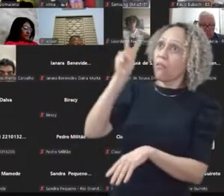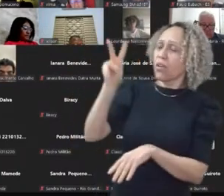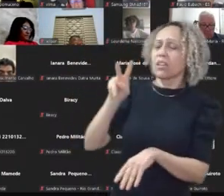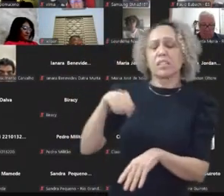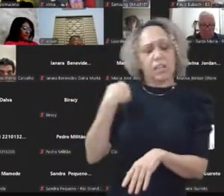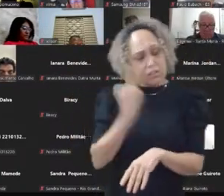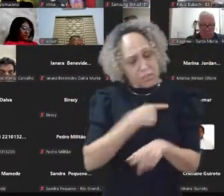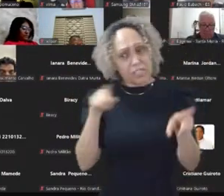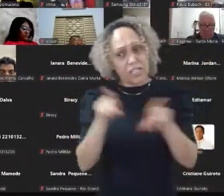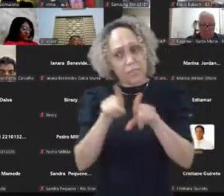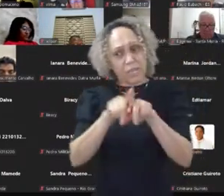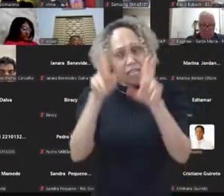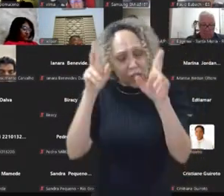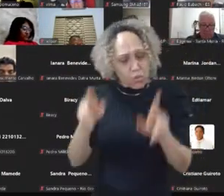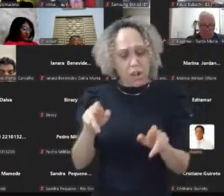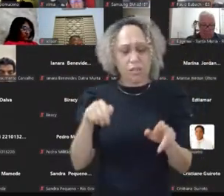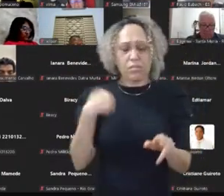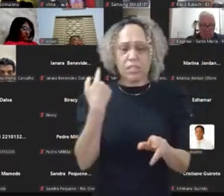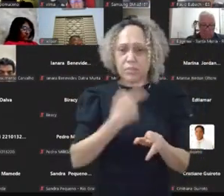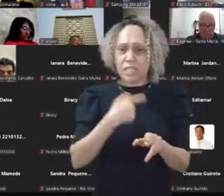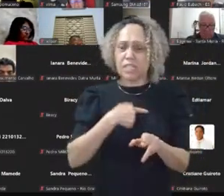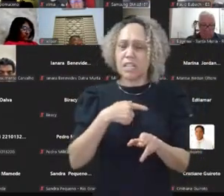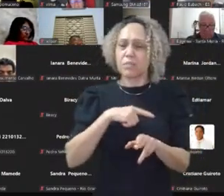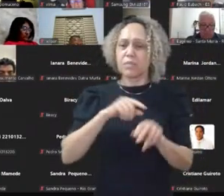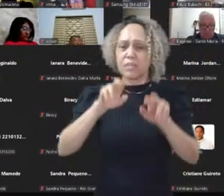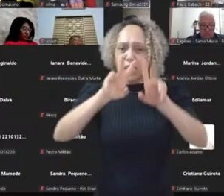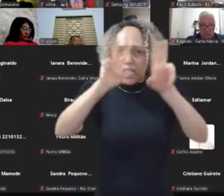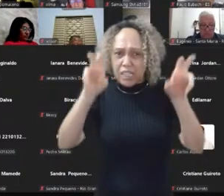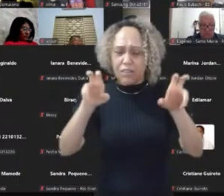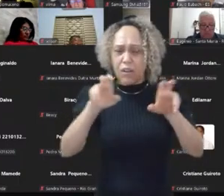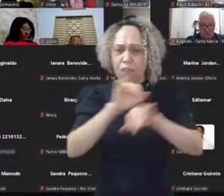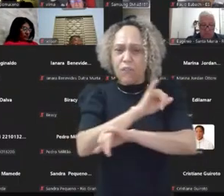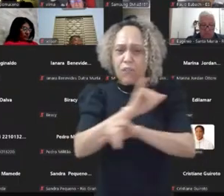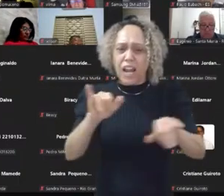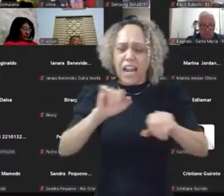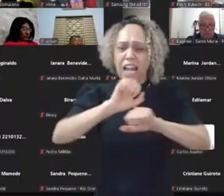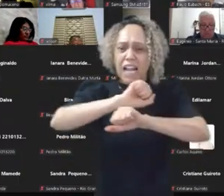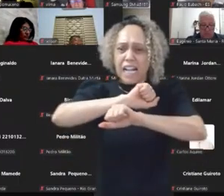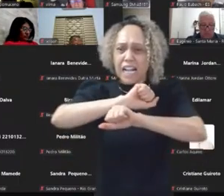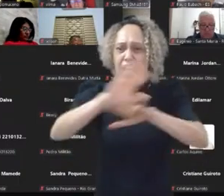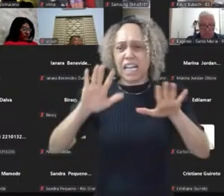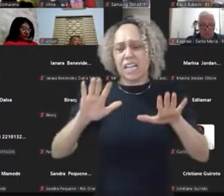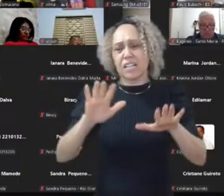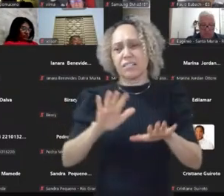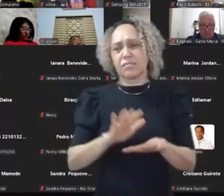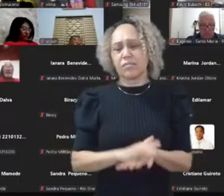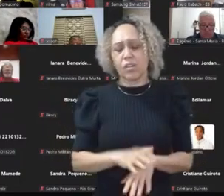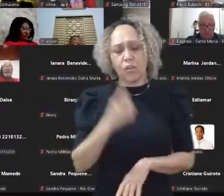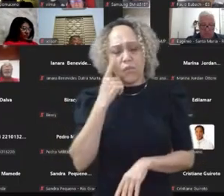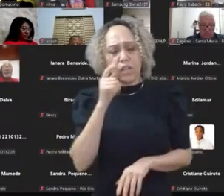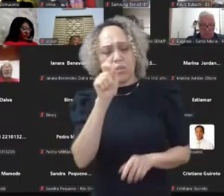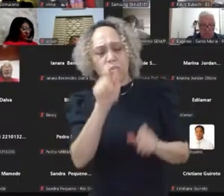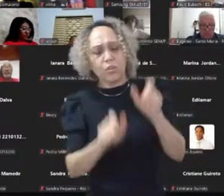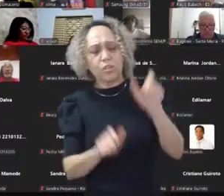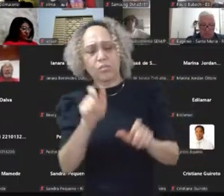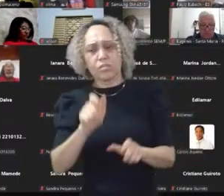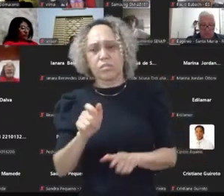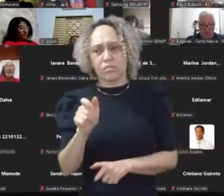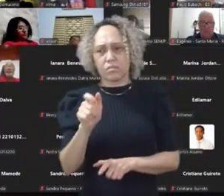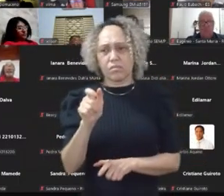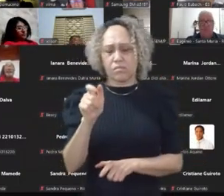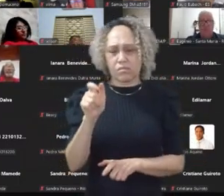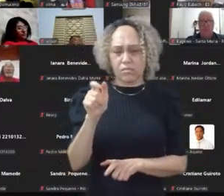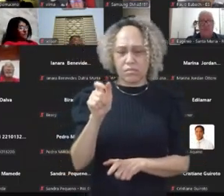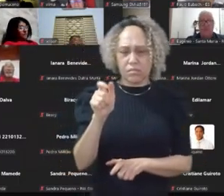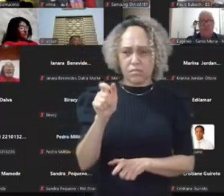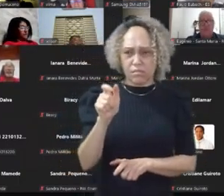verossimilhança. A gente não trabalha nada nessas questões. Eu vejo muito trabalhador fazendo o conteúdo para a sua base e ir